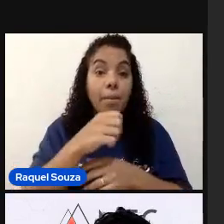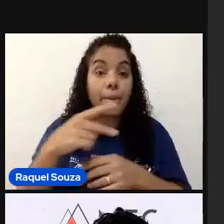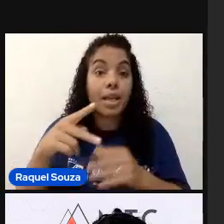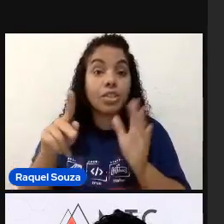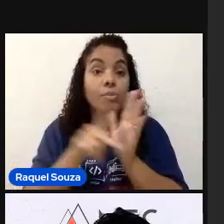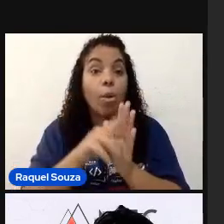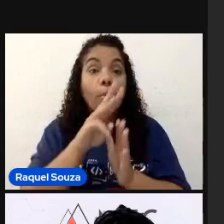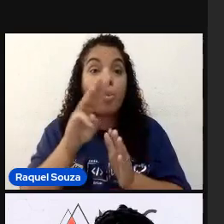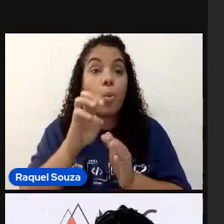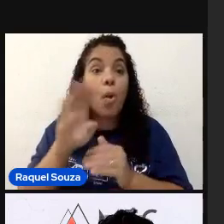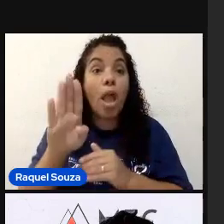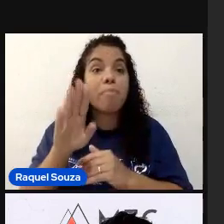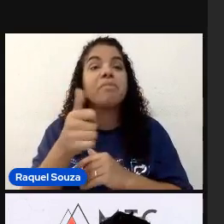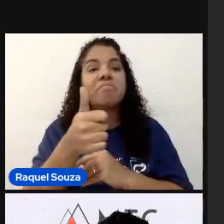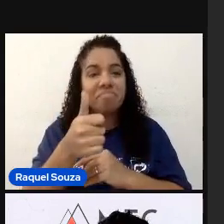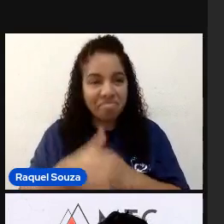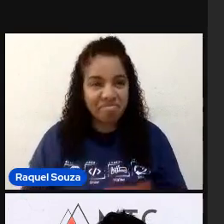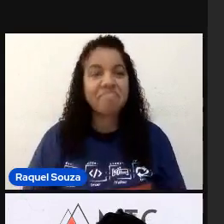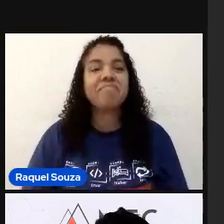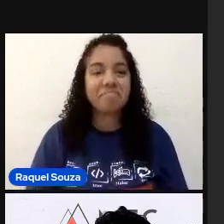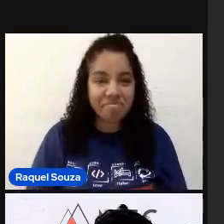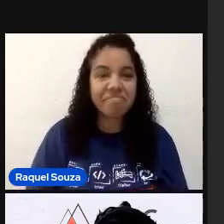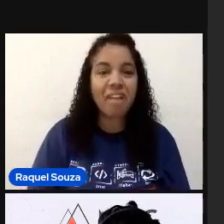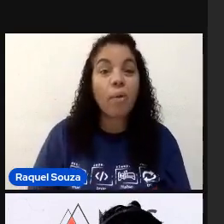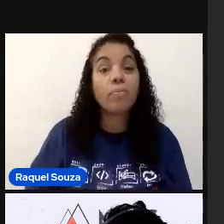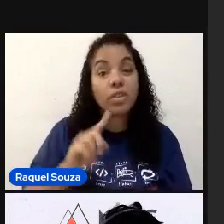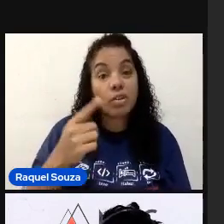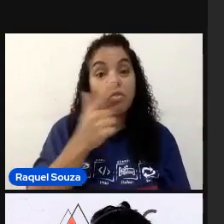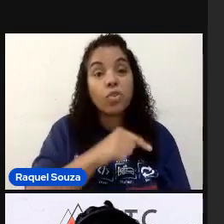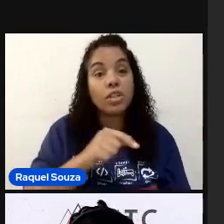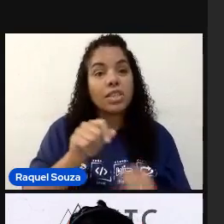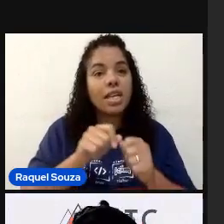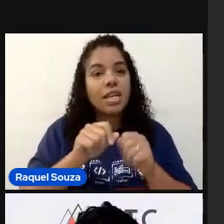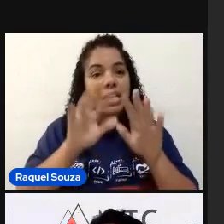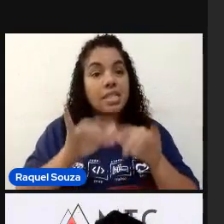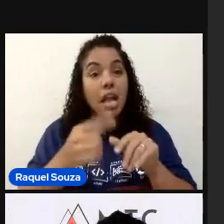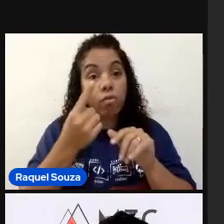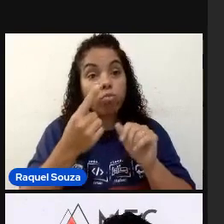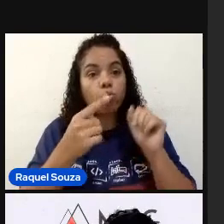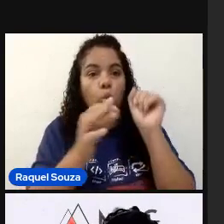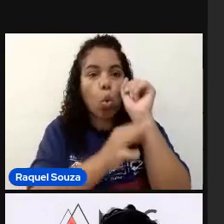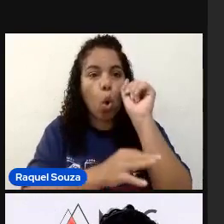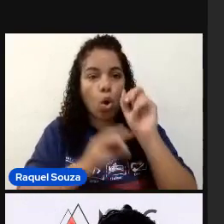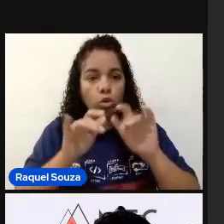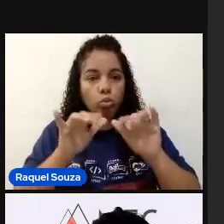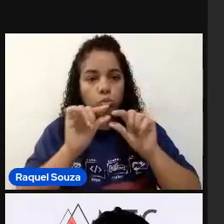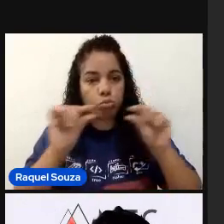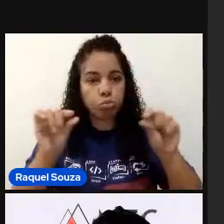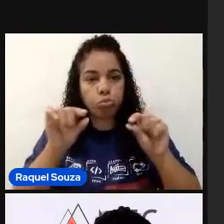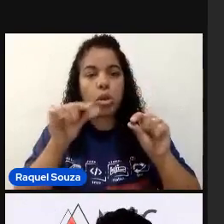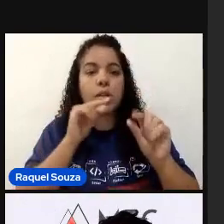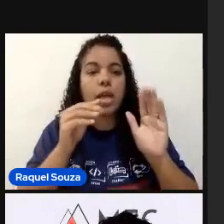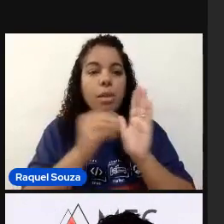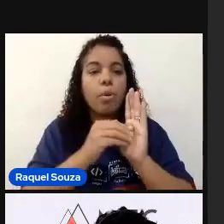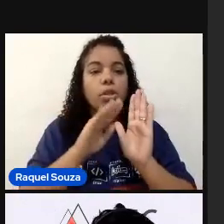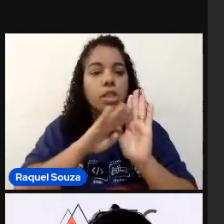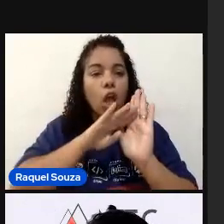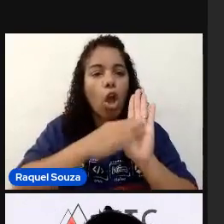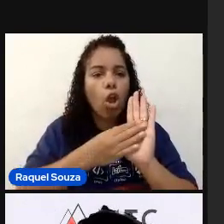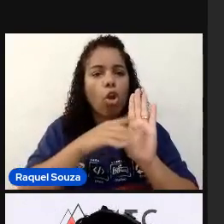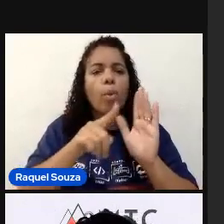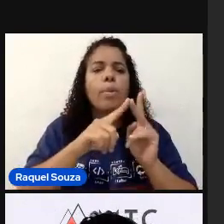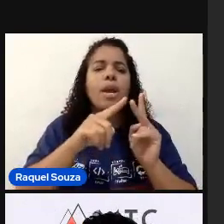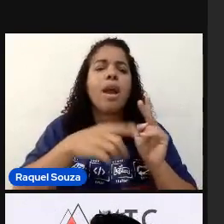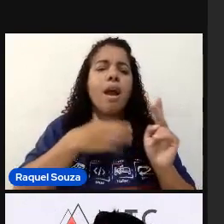web. Para você ter uma ideia. Então, você escreve somente um código. E ele pode ser compilado para iOS,